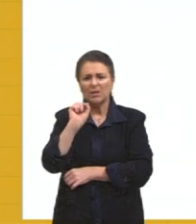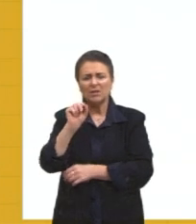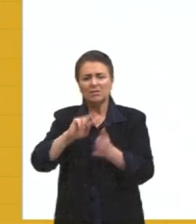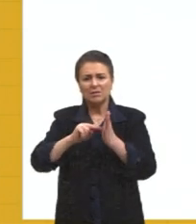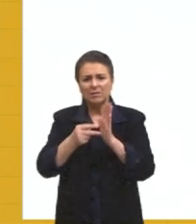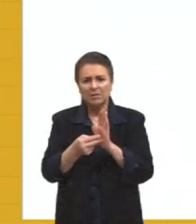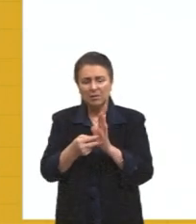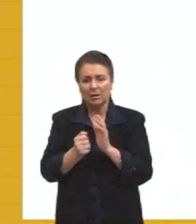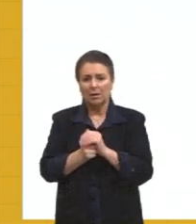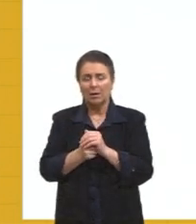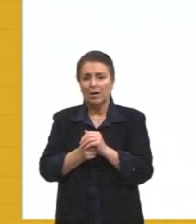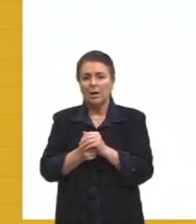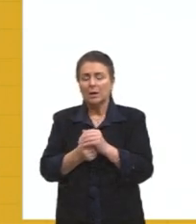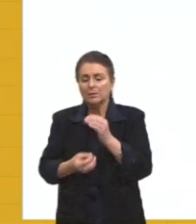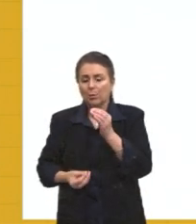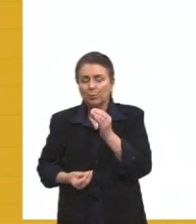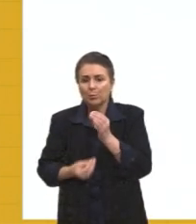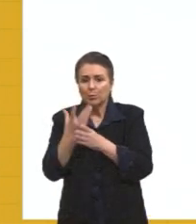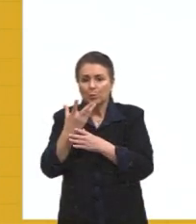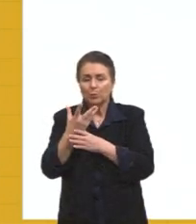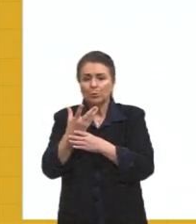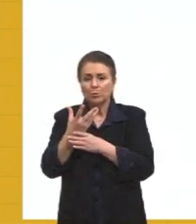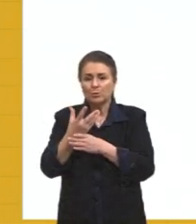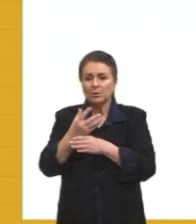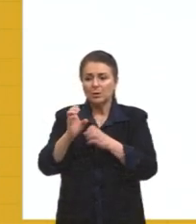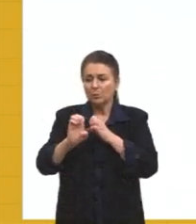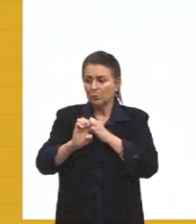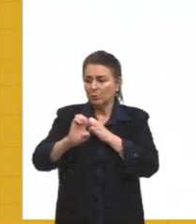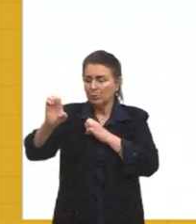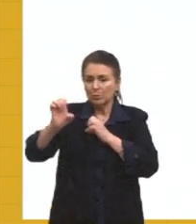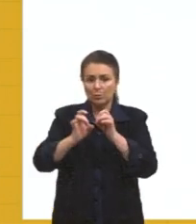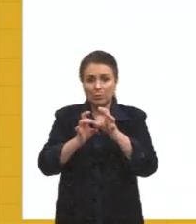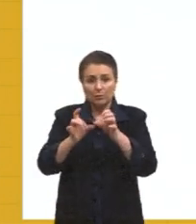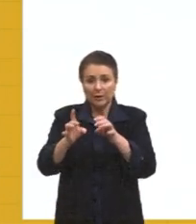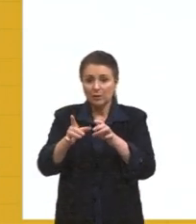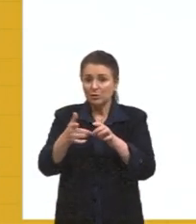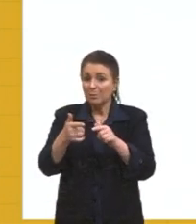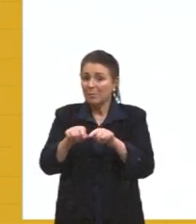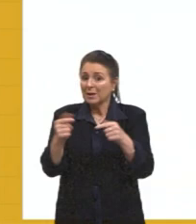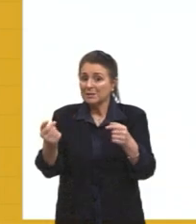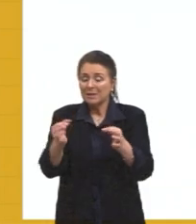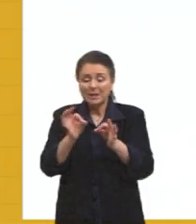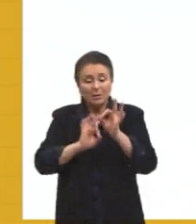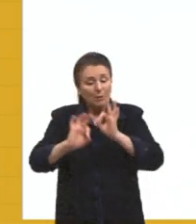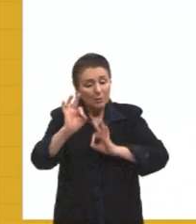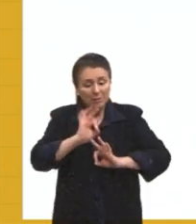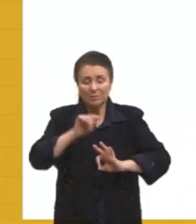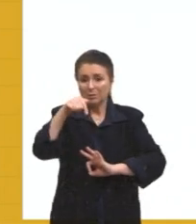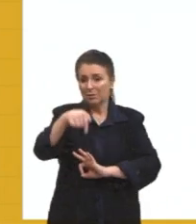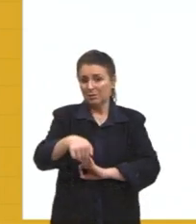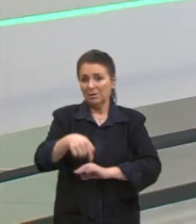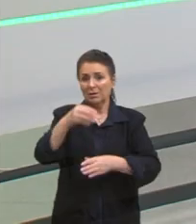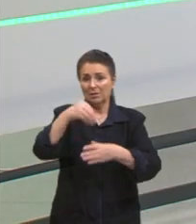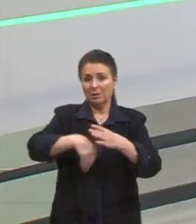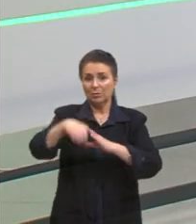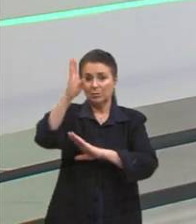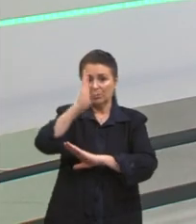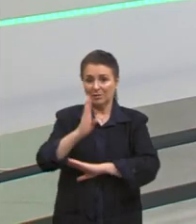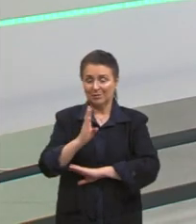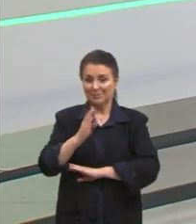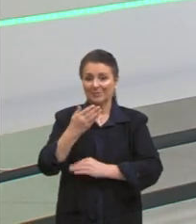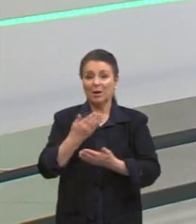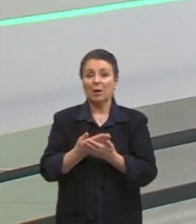Minério de ferro, petróleo, dentro dessa relação aí, tá, gurizada? Ai, a aula foi densa hoje,